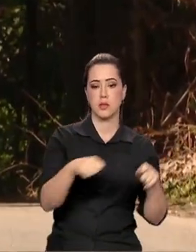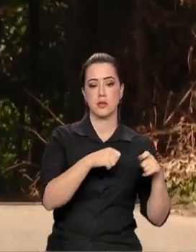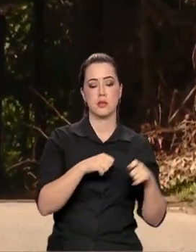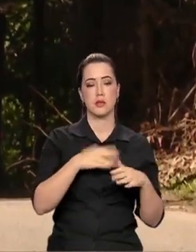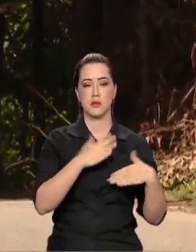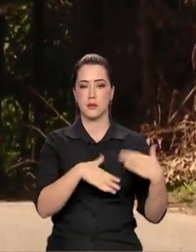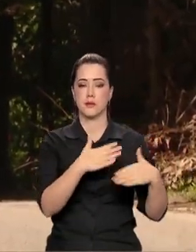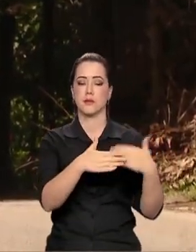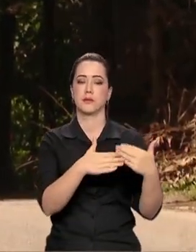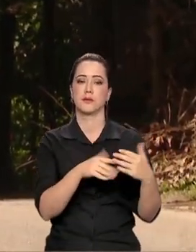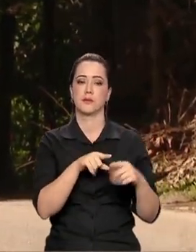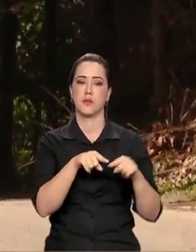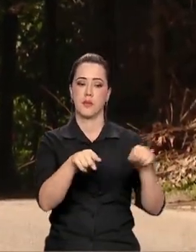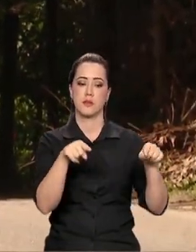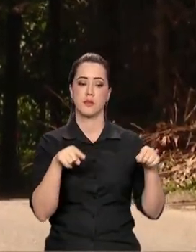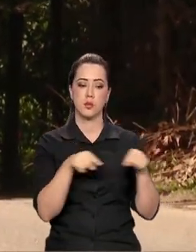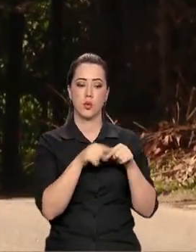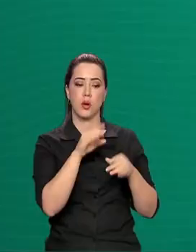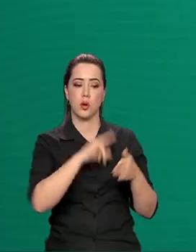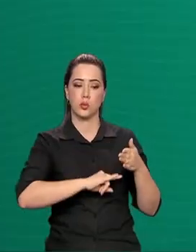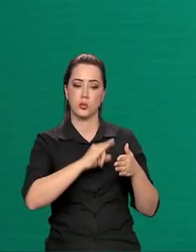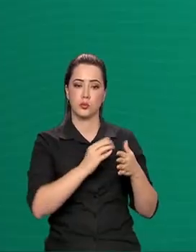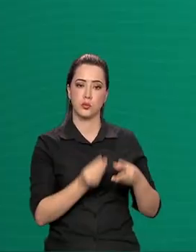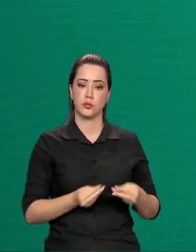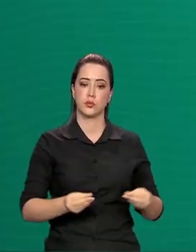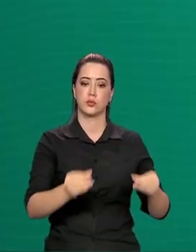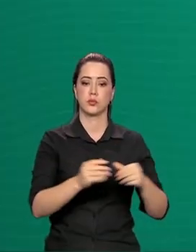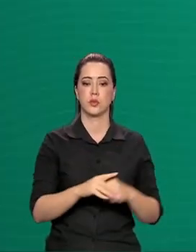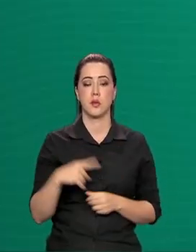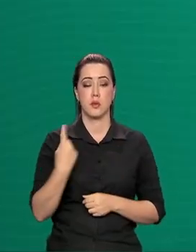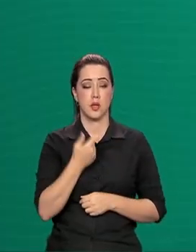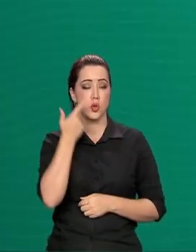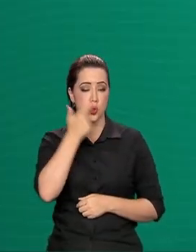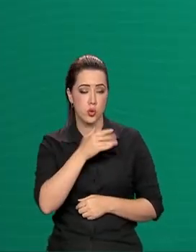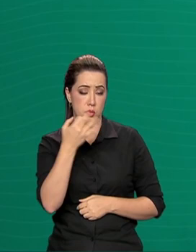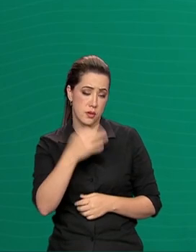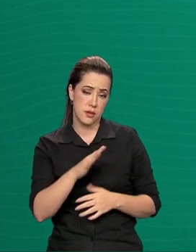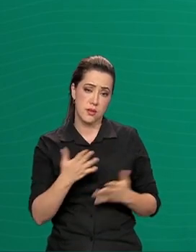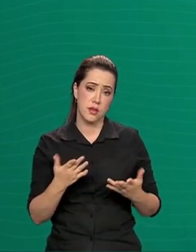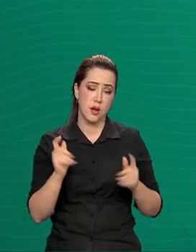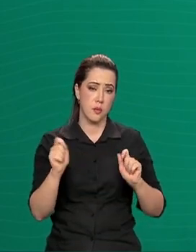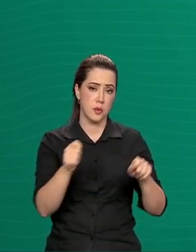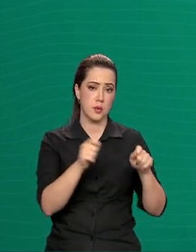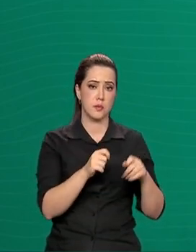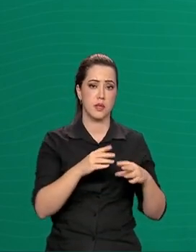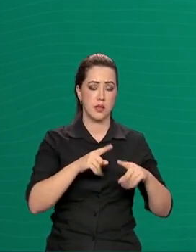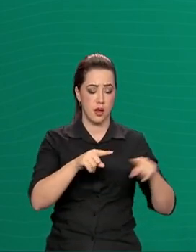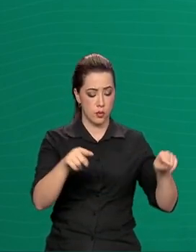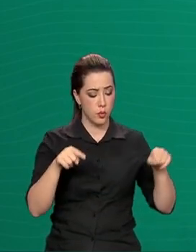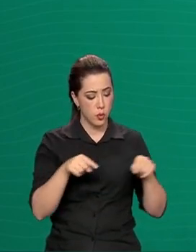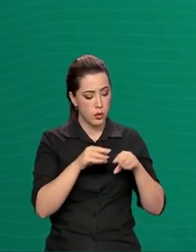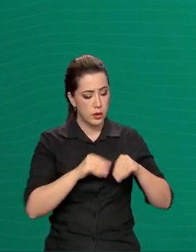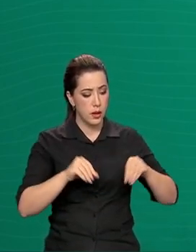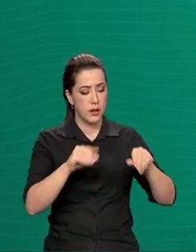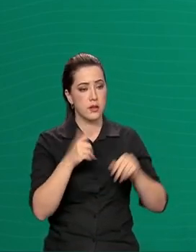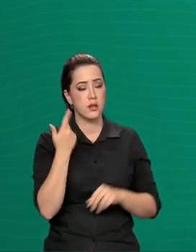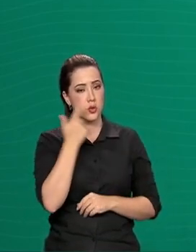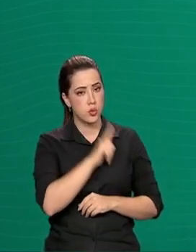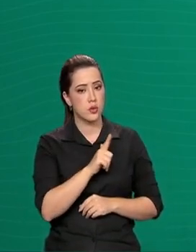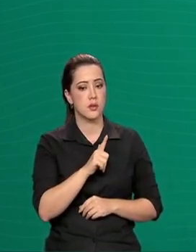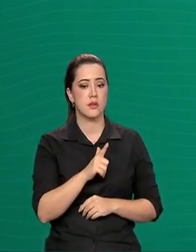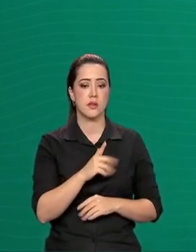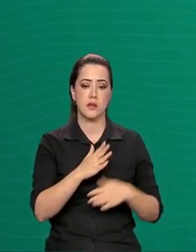se avançar na demarcação das terras. Que a gente consiga, pelo menos, demarcar mais territórios. Que a gente consiga